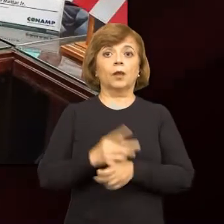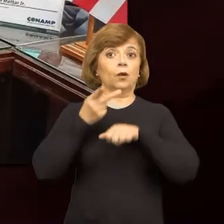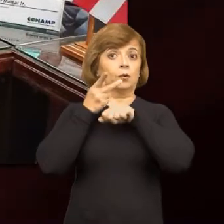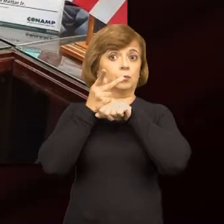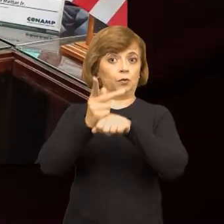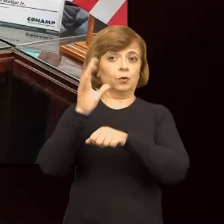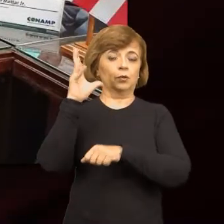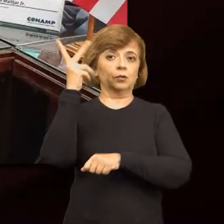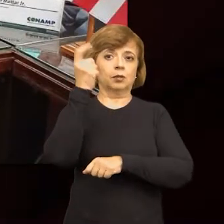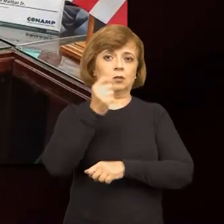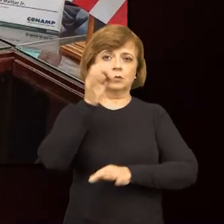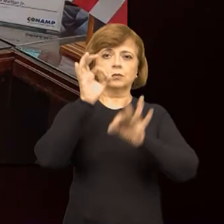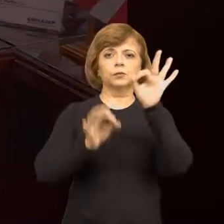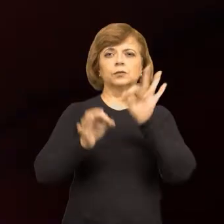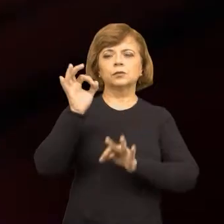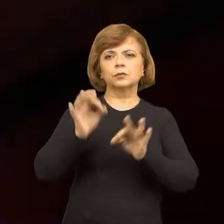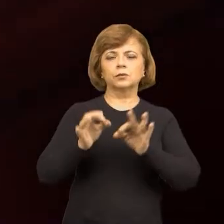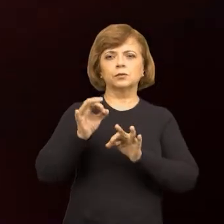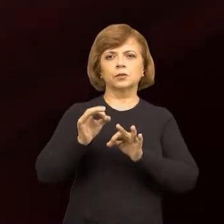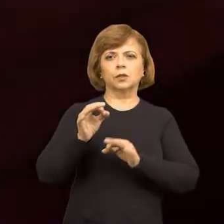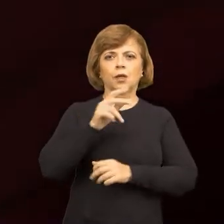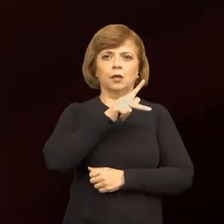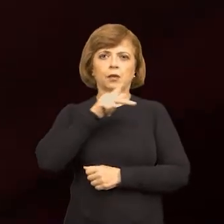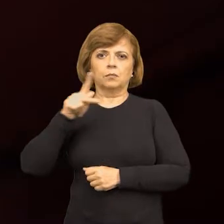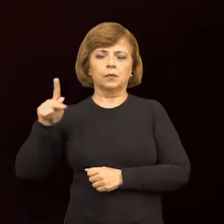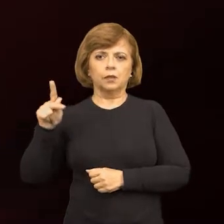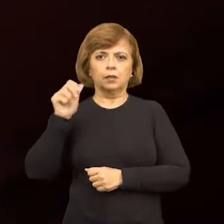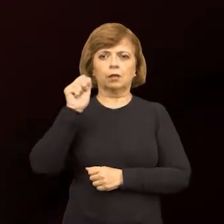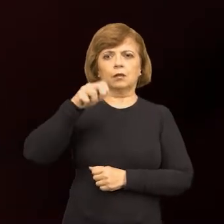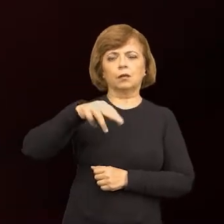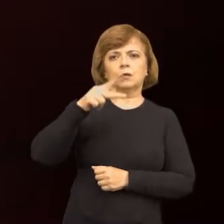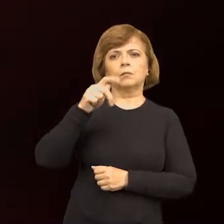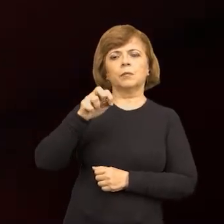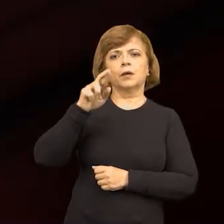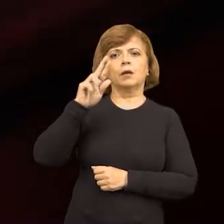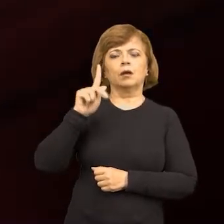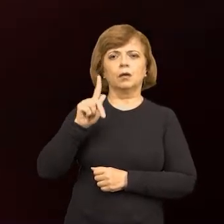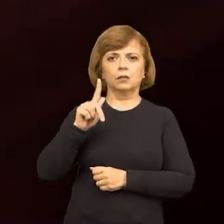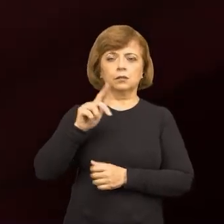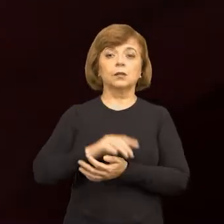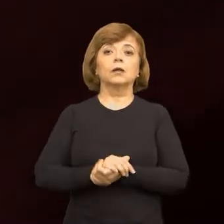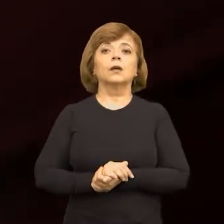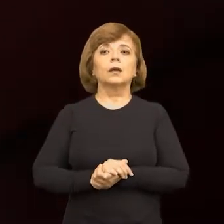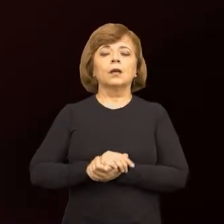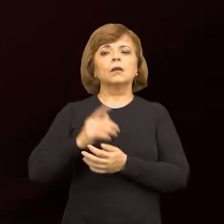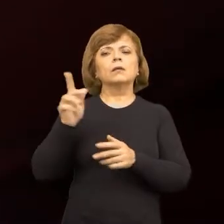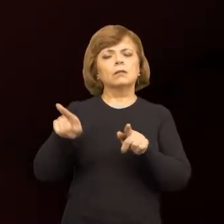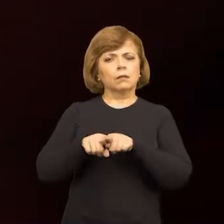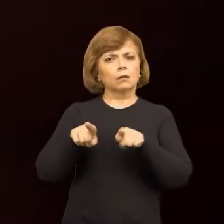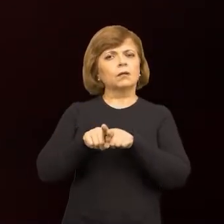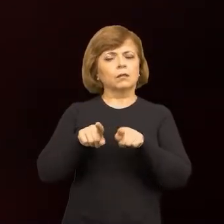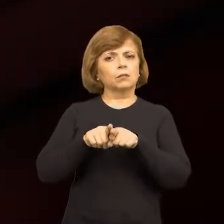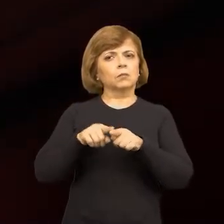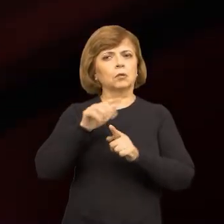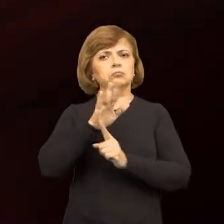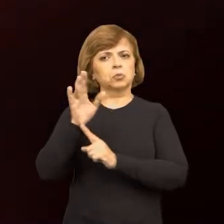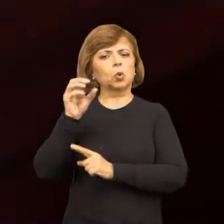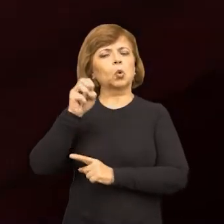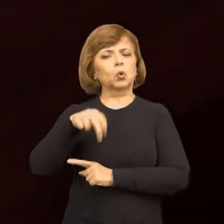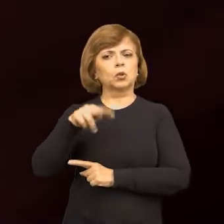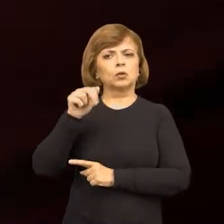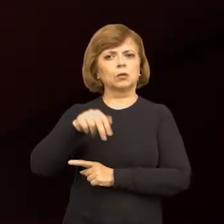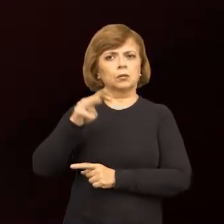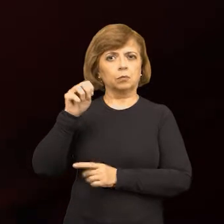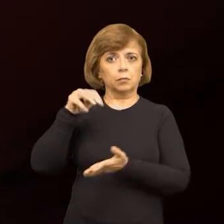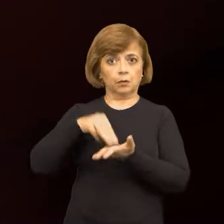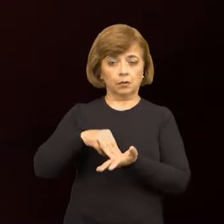Procurador-Geral de Justiça, que presidiu a Amperge por seis anos e também integrou o CONAMP, ressaltou a importância